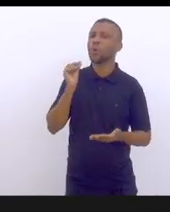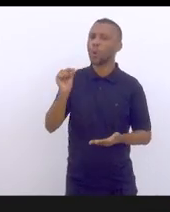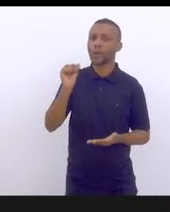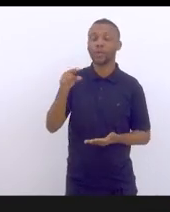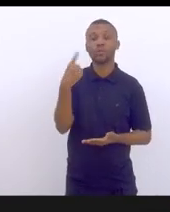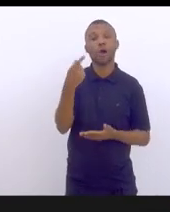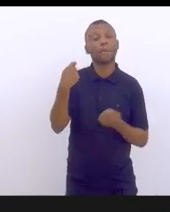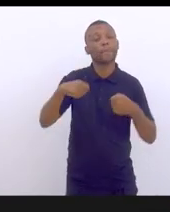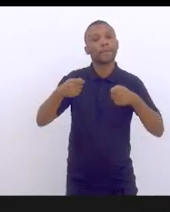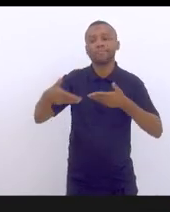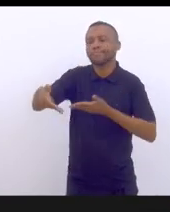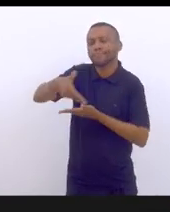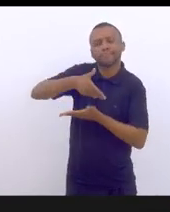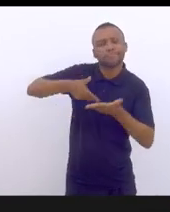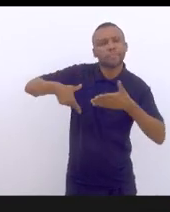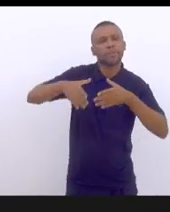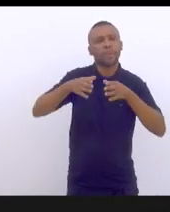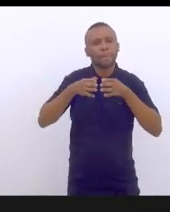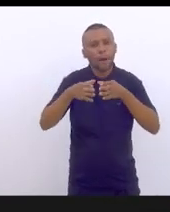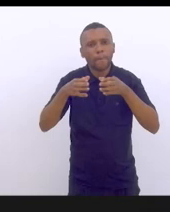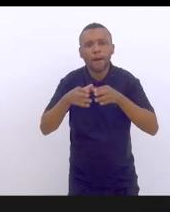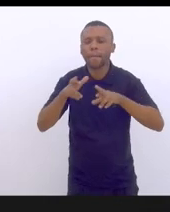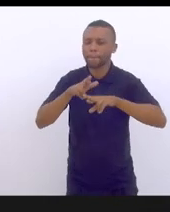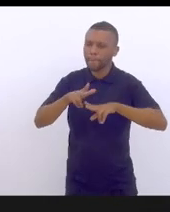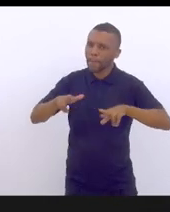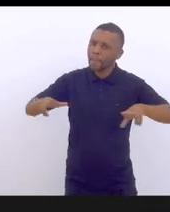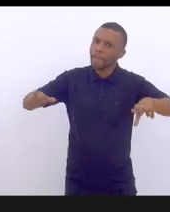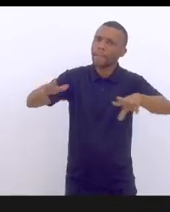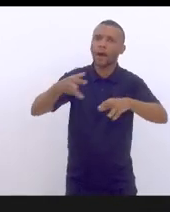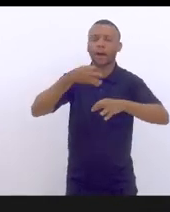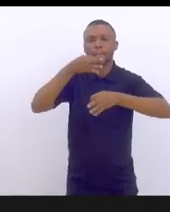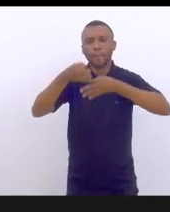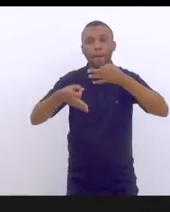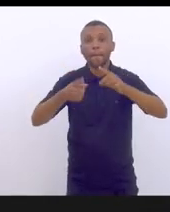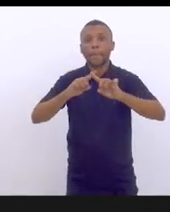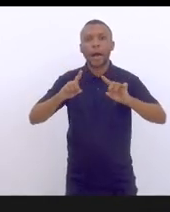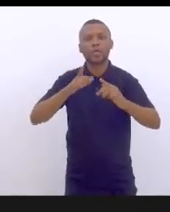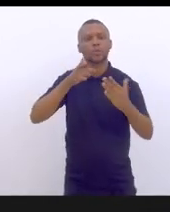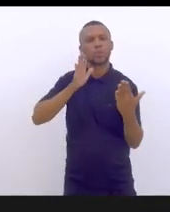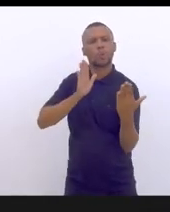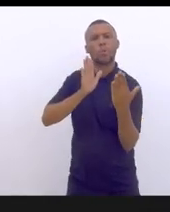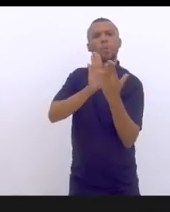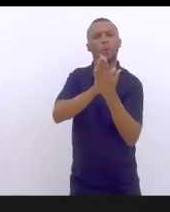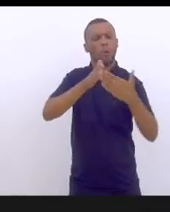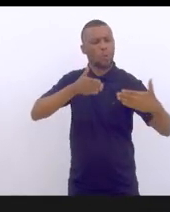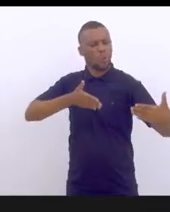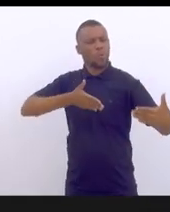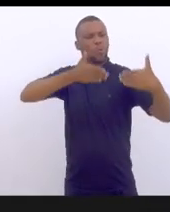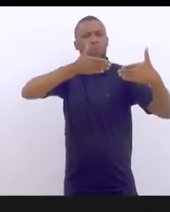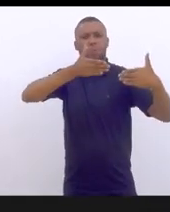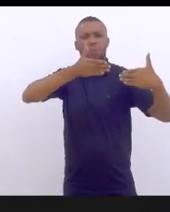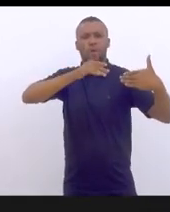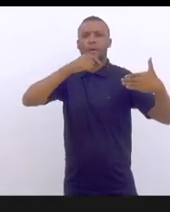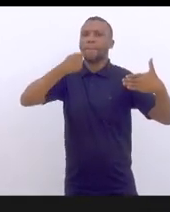conviver com as diferenças, mas o embate tem que ser um embate mais